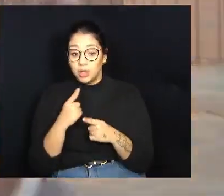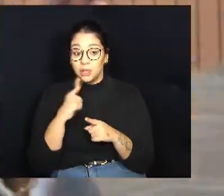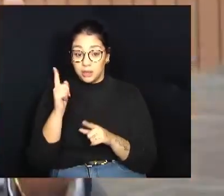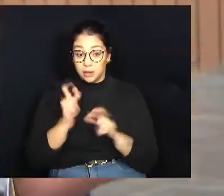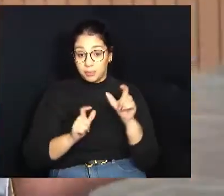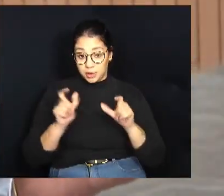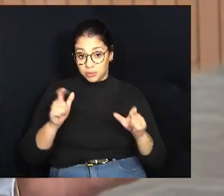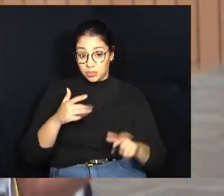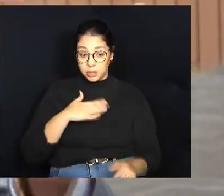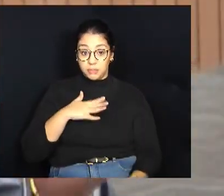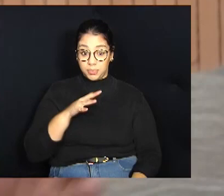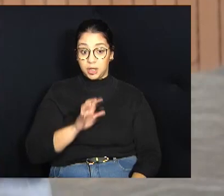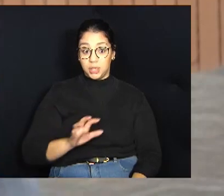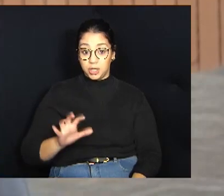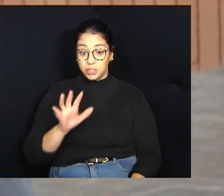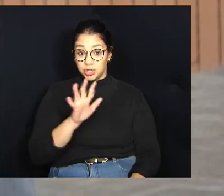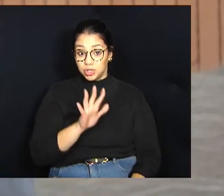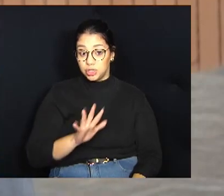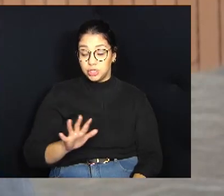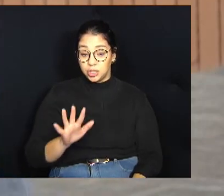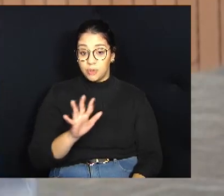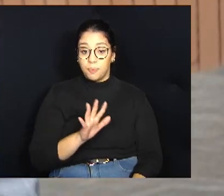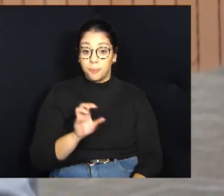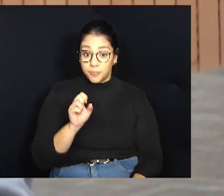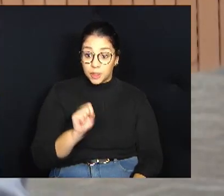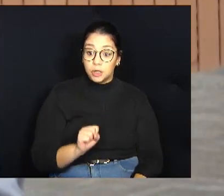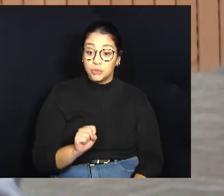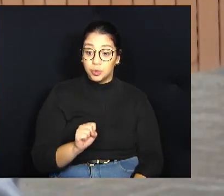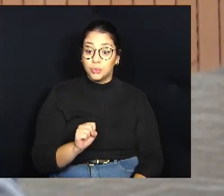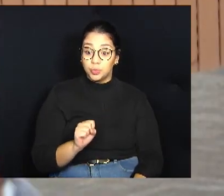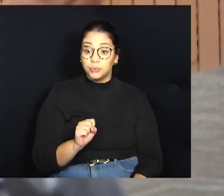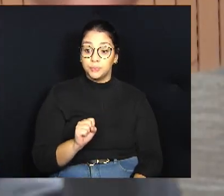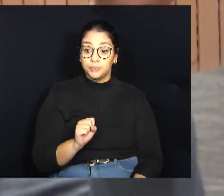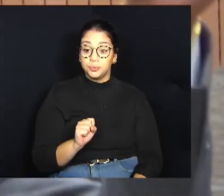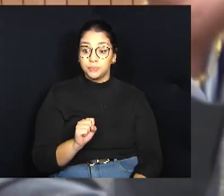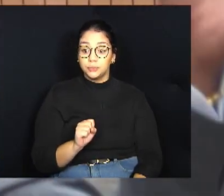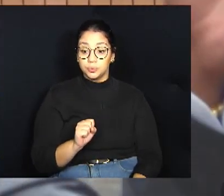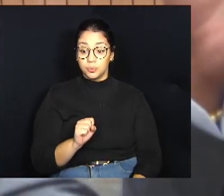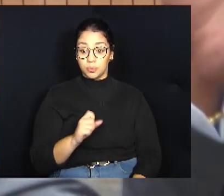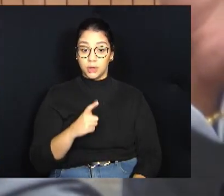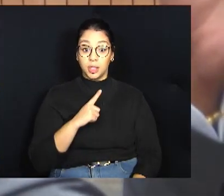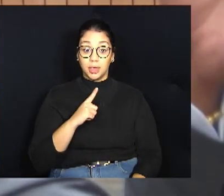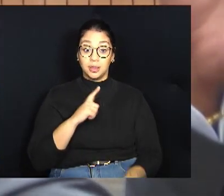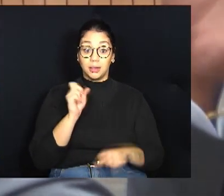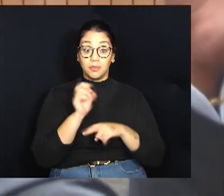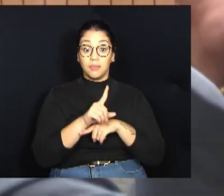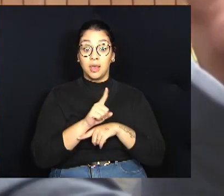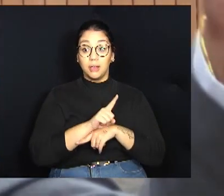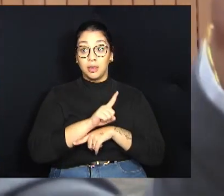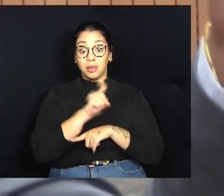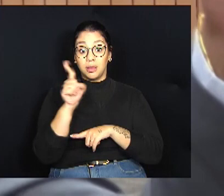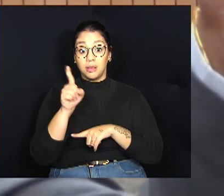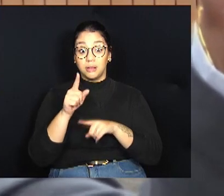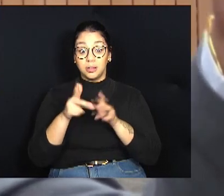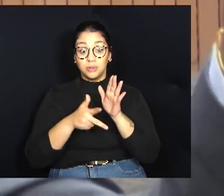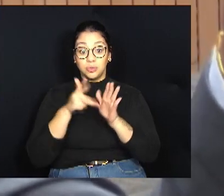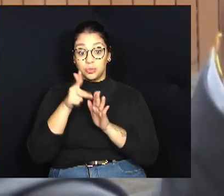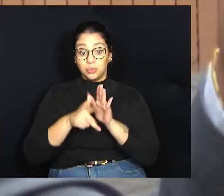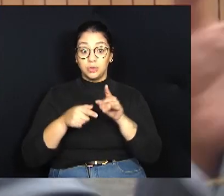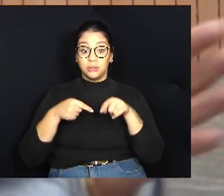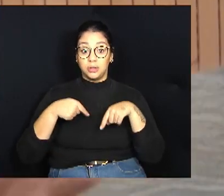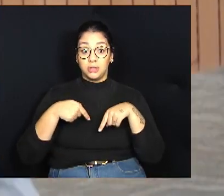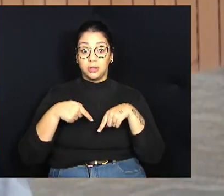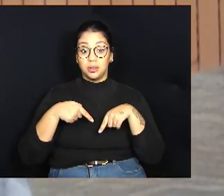da minha região, aqui na região sul, que tem vaga lá do outro lado da linha do trem, que é São Fernando,